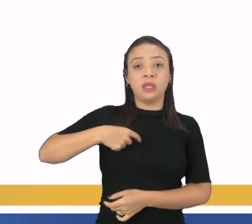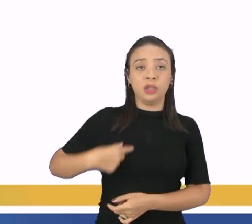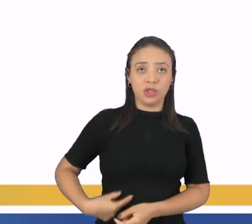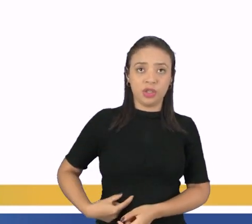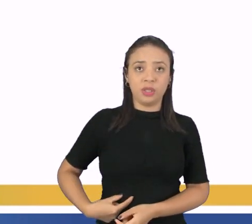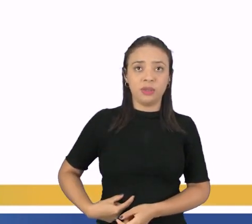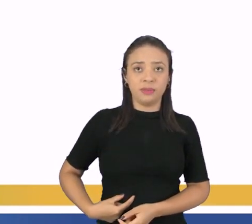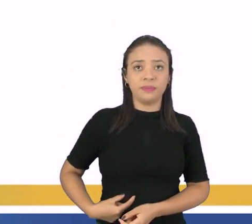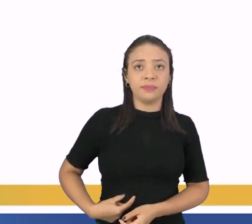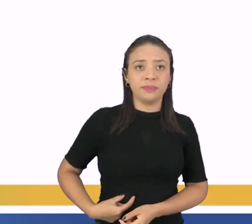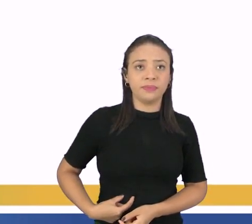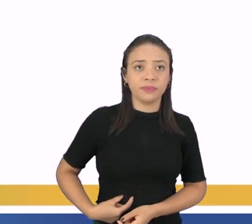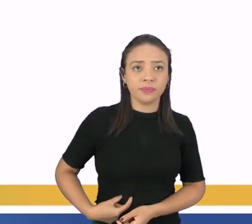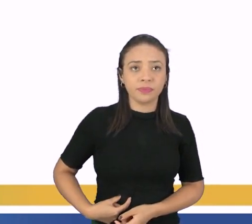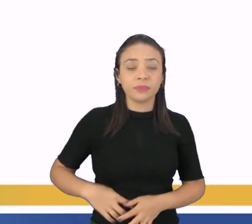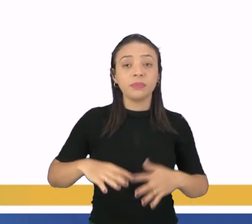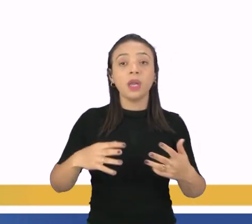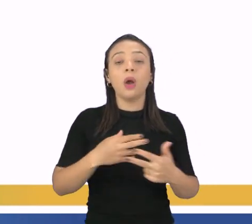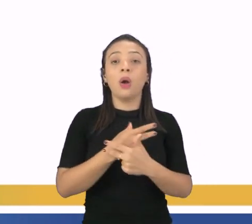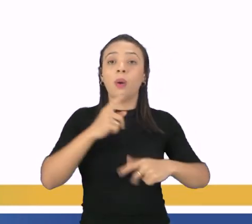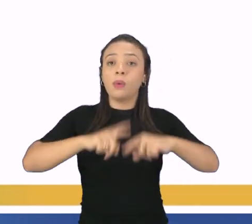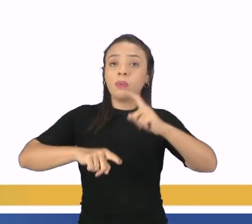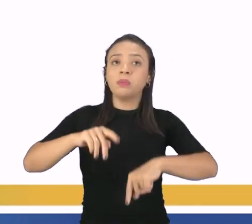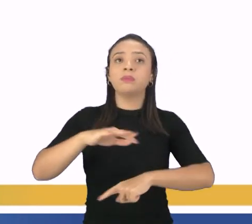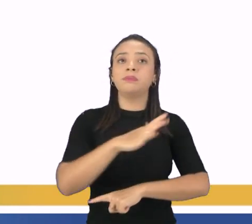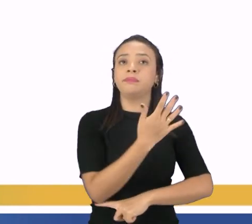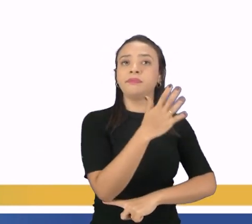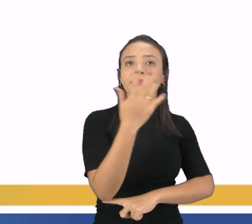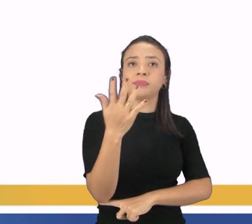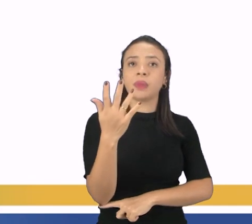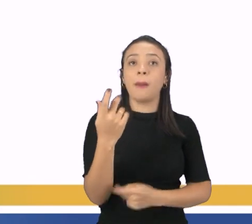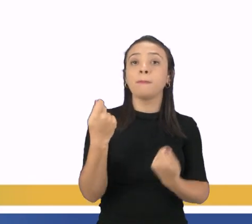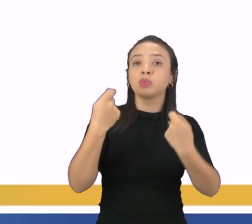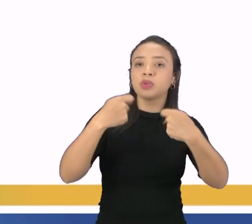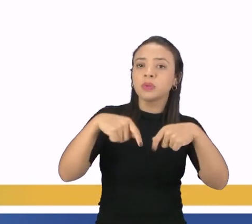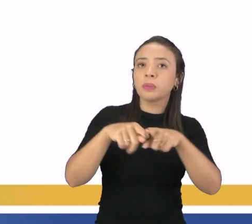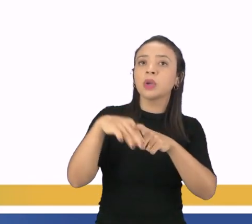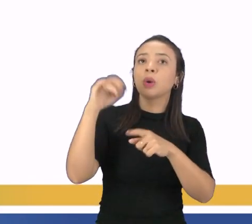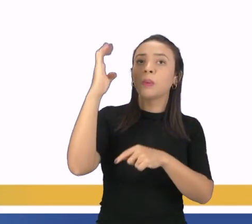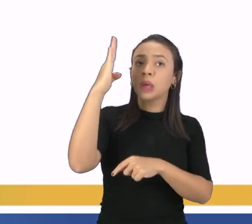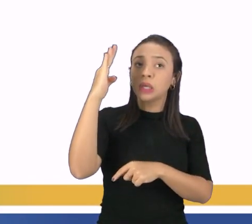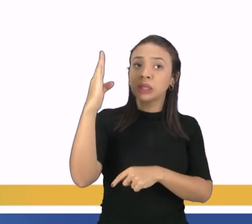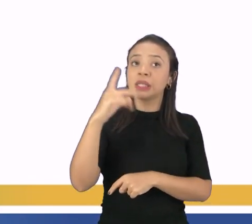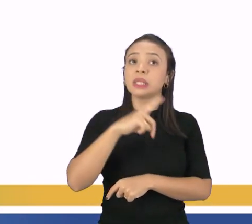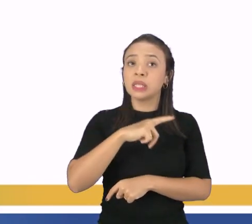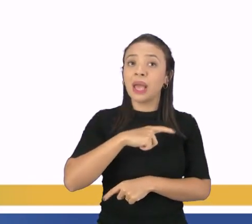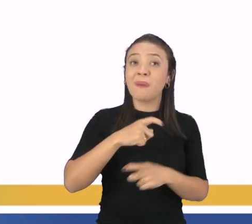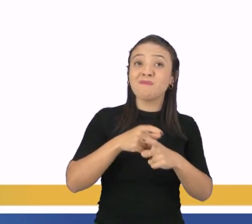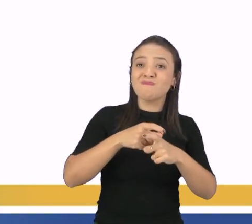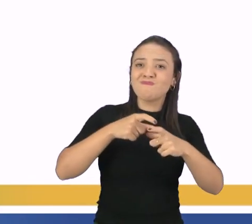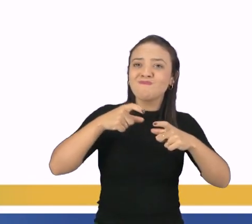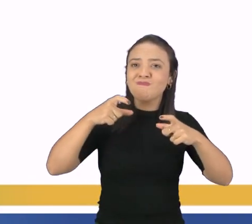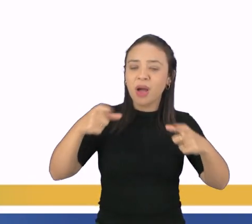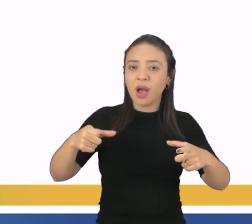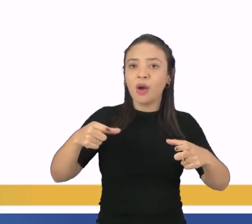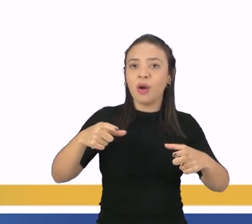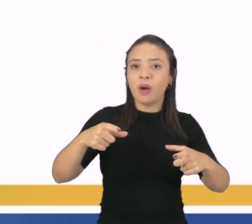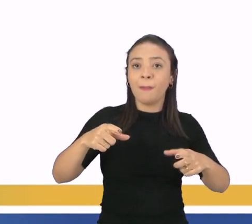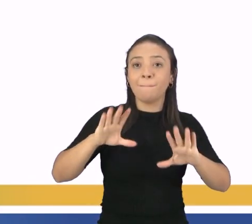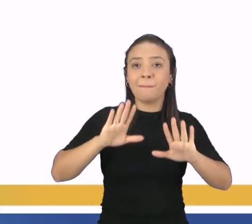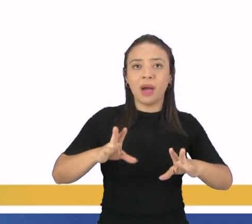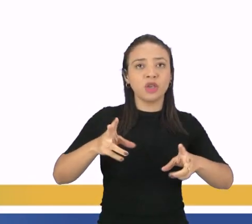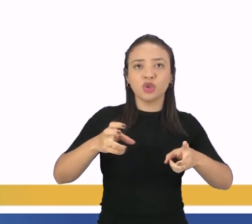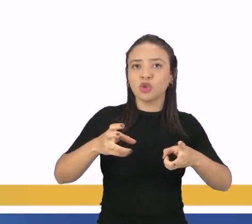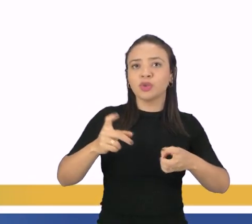das reservas mundiais esses recursos naturais em questão é provável que o Brasil tenha uma das maiores reservas do mundo não